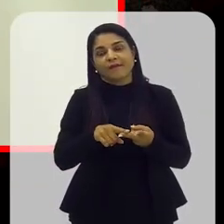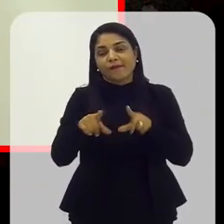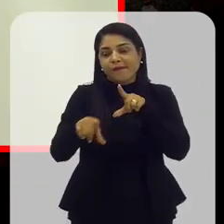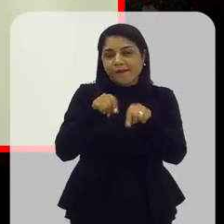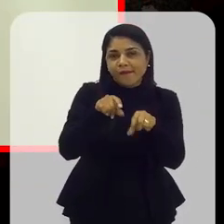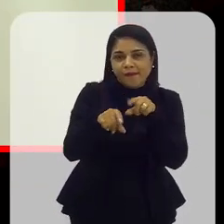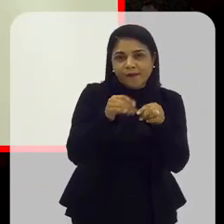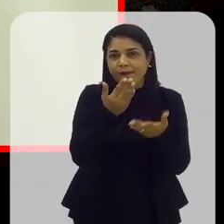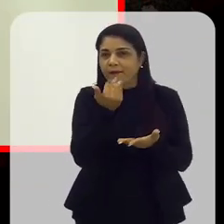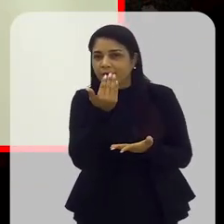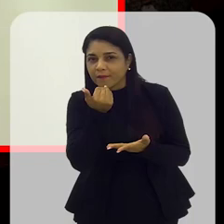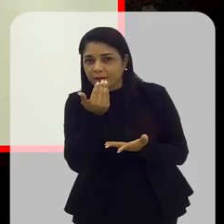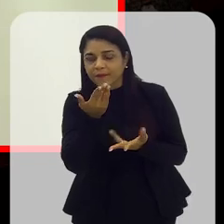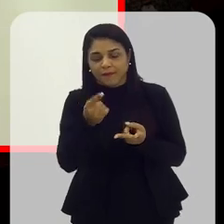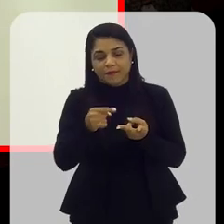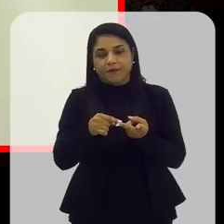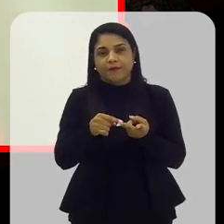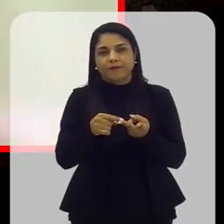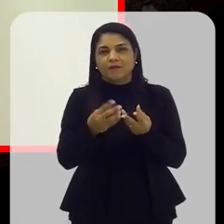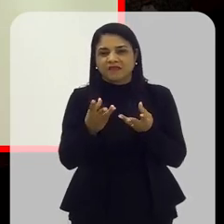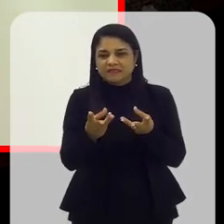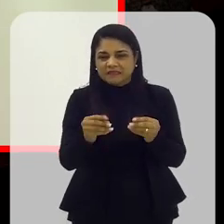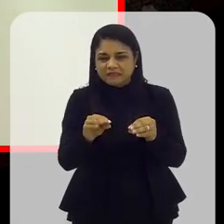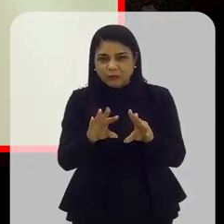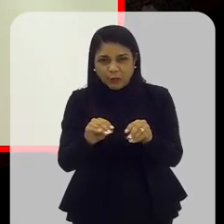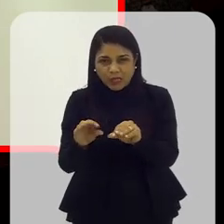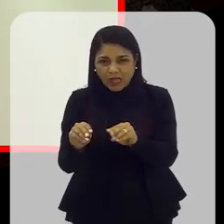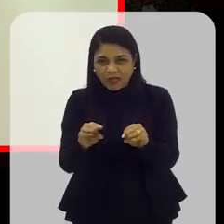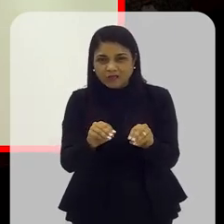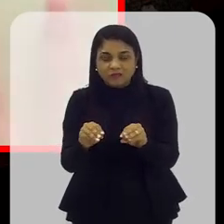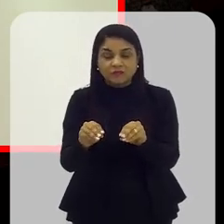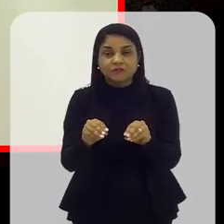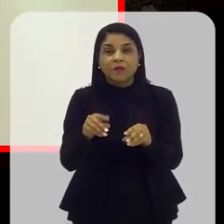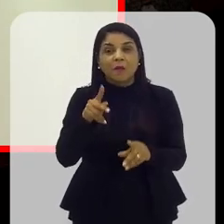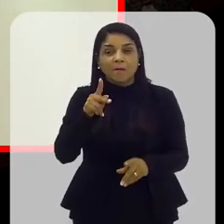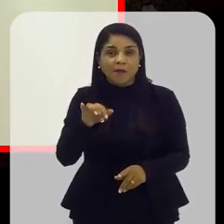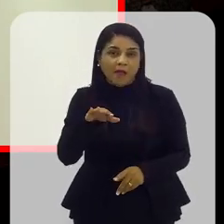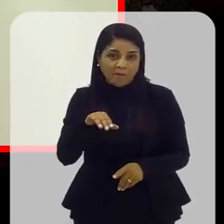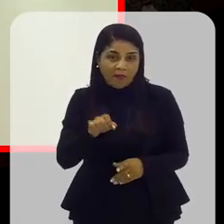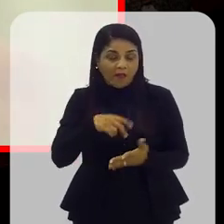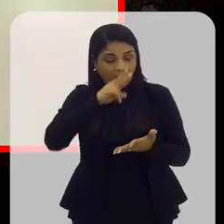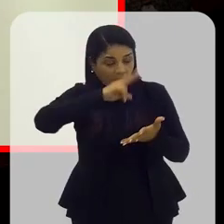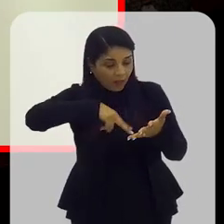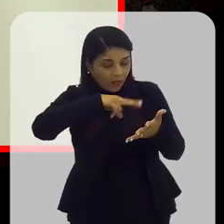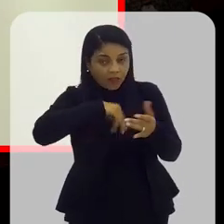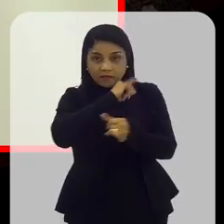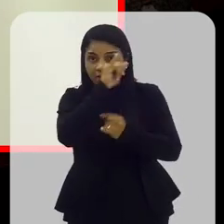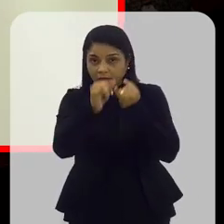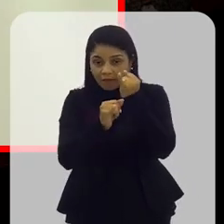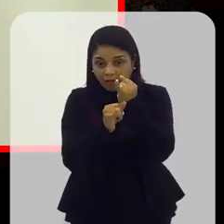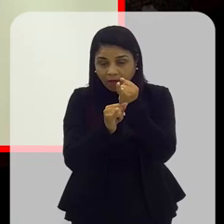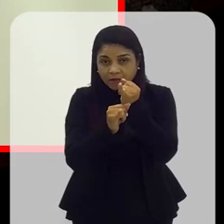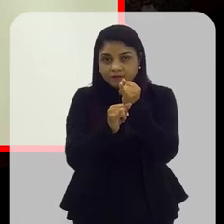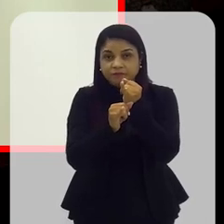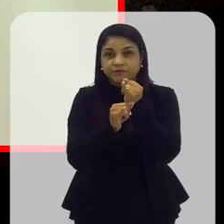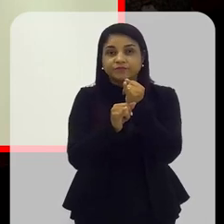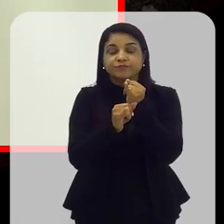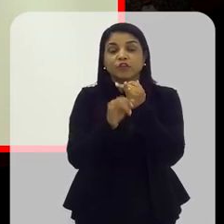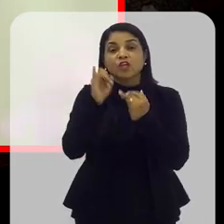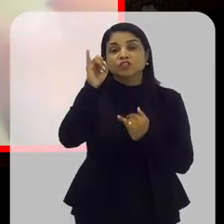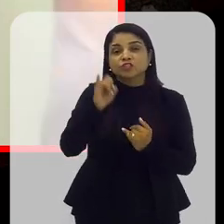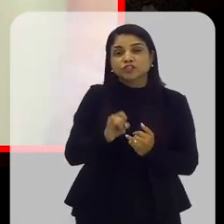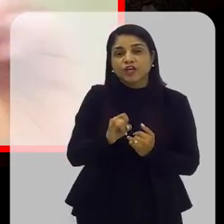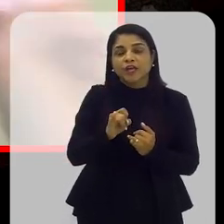crianças com seletividade alimentar de uma maneira sensorial, e que os pais simplesmente leem na internet que